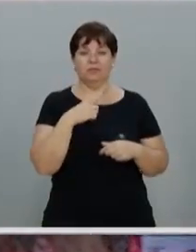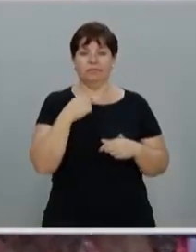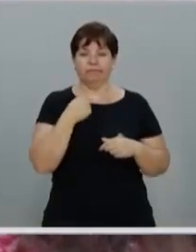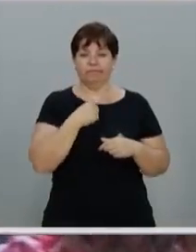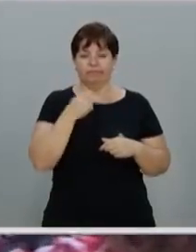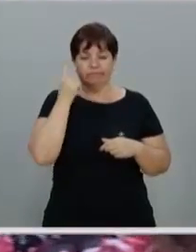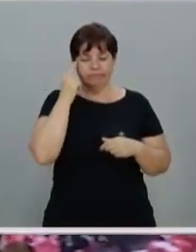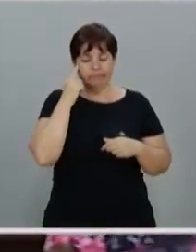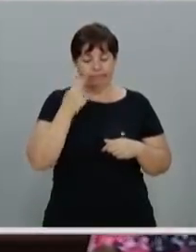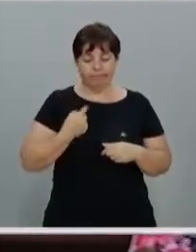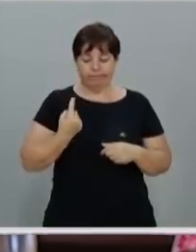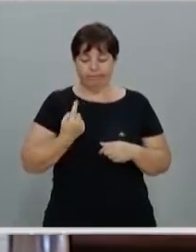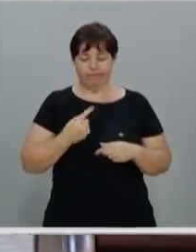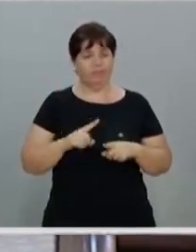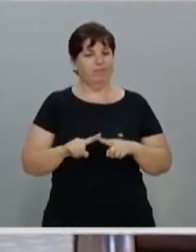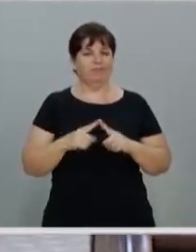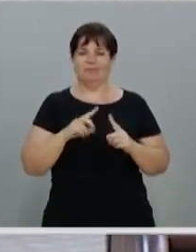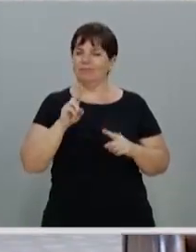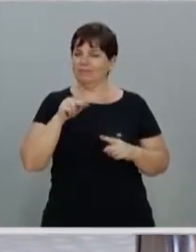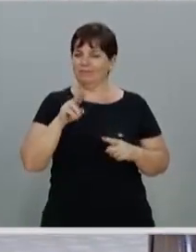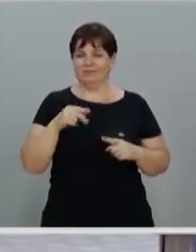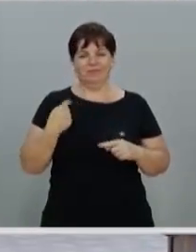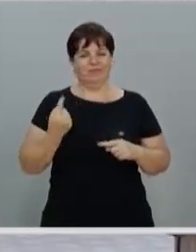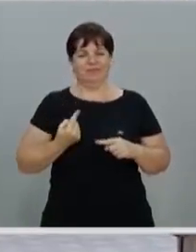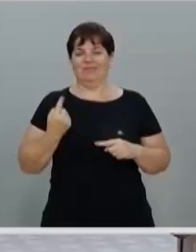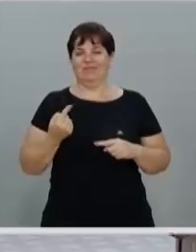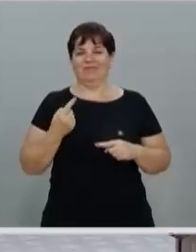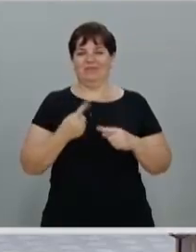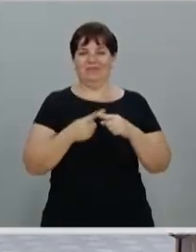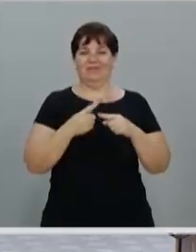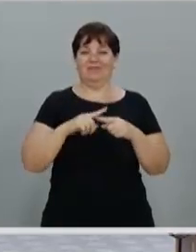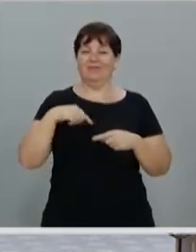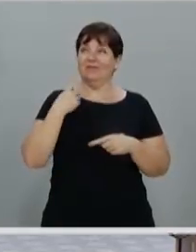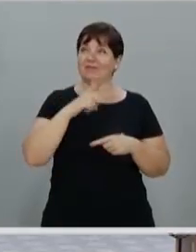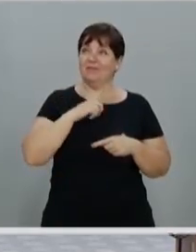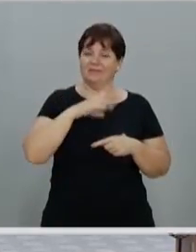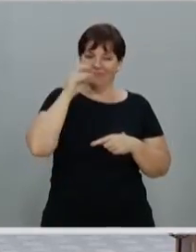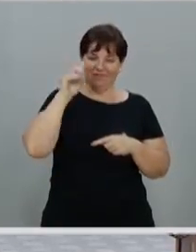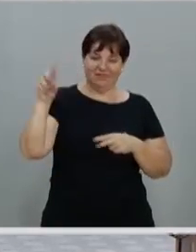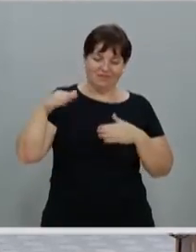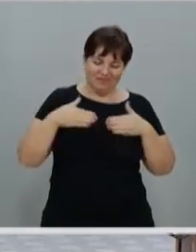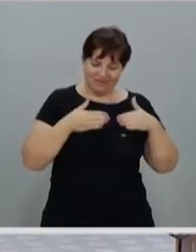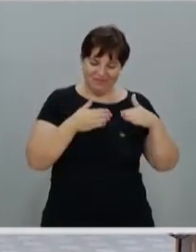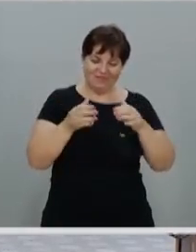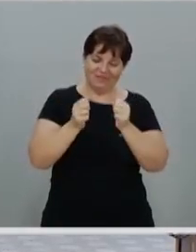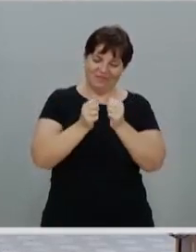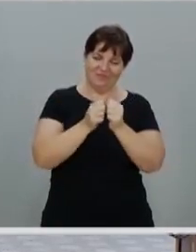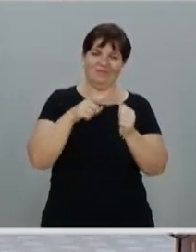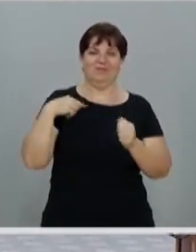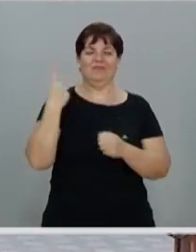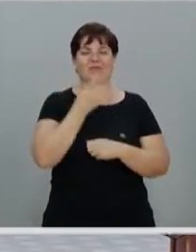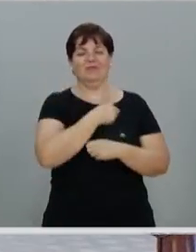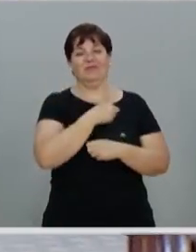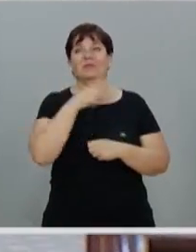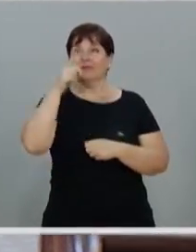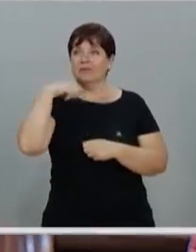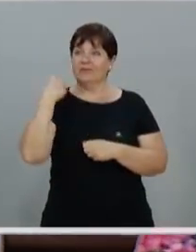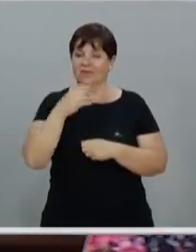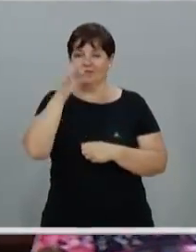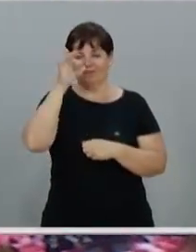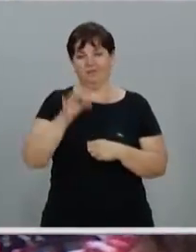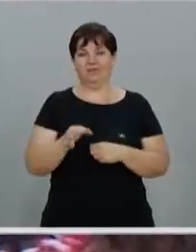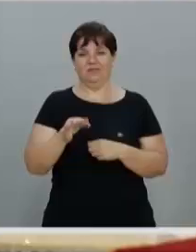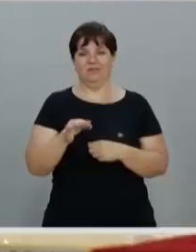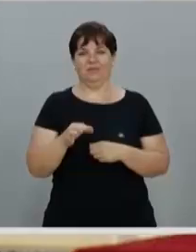sozinhos, Nós não estamos sozinhos. Nós temos um Deus que caminha com cada um de nós. Essa é a nossa certeza. E nós